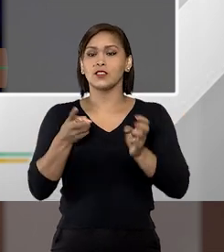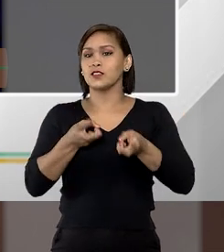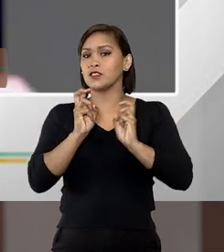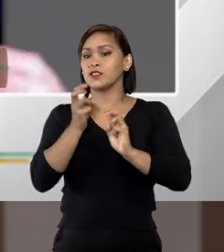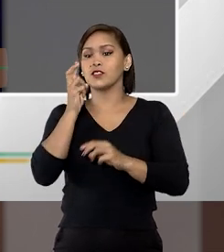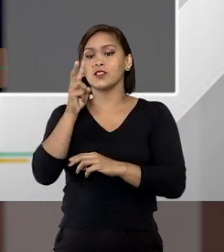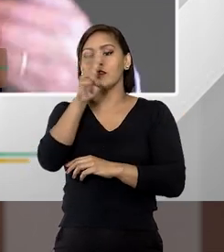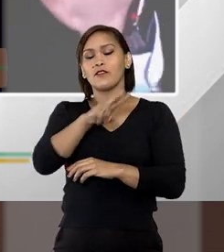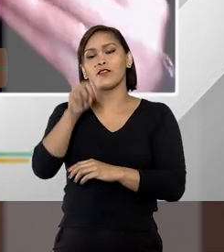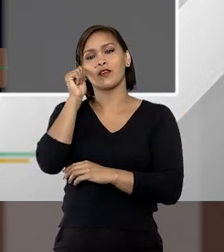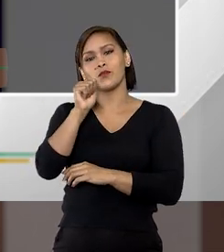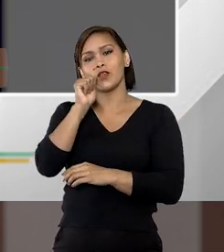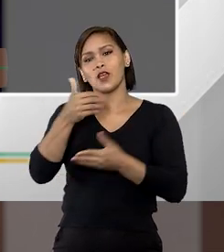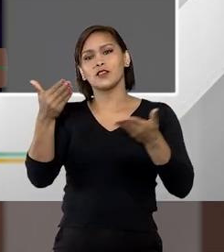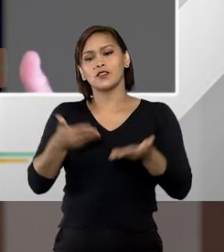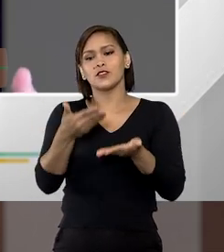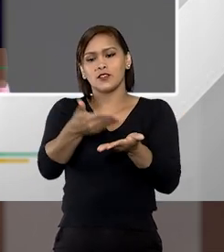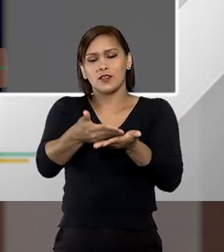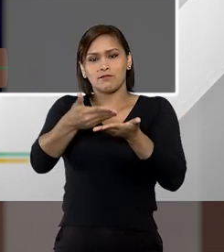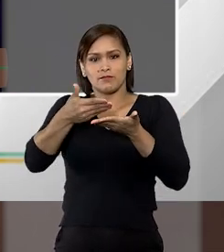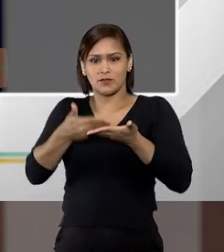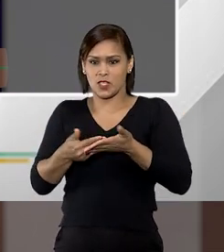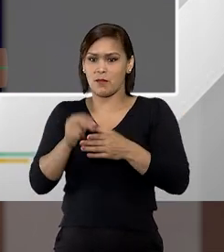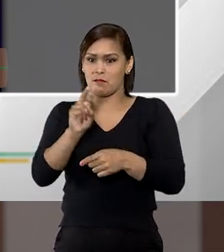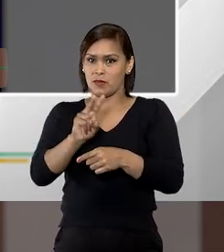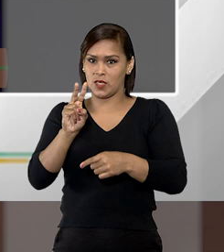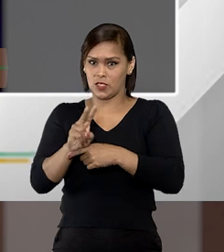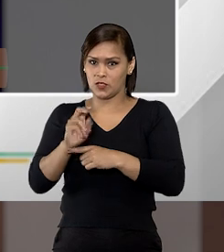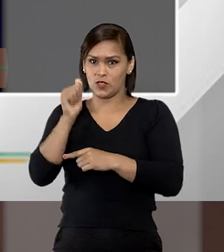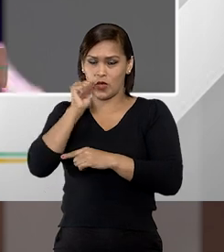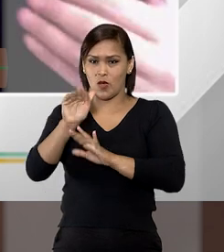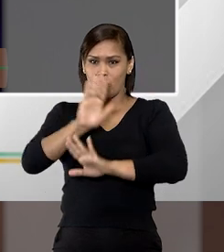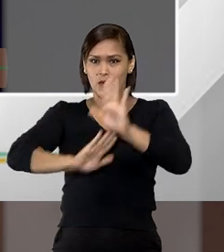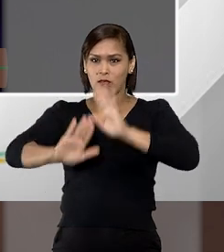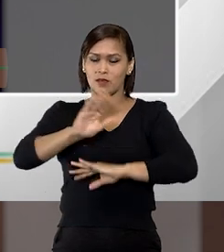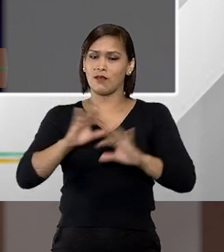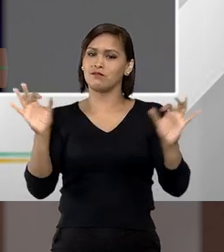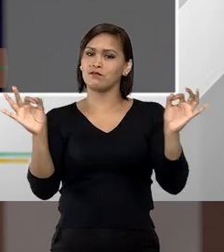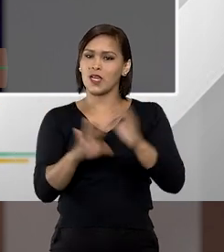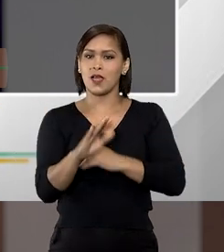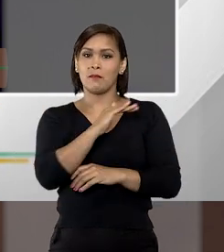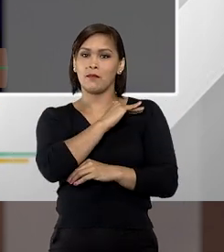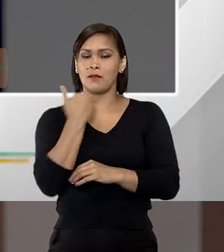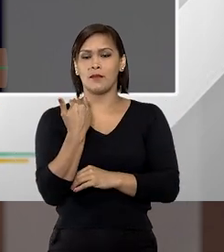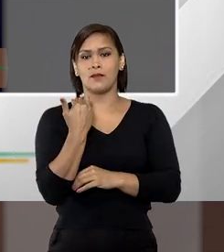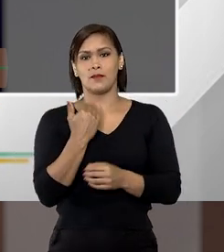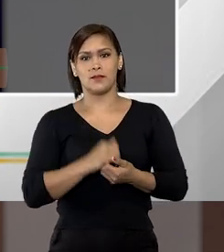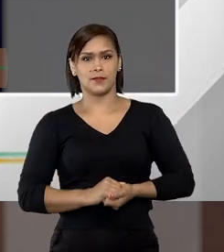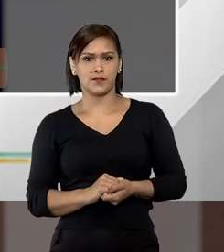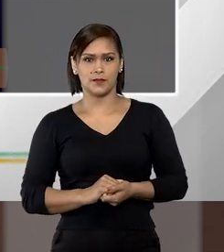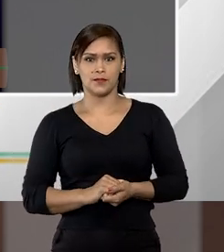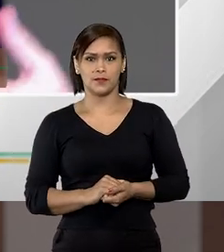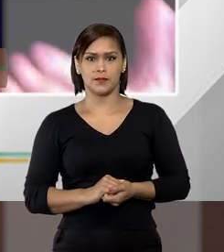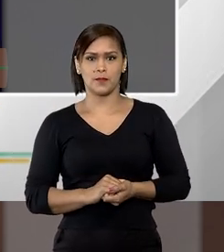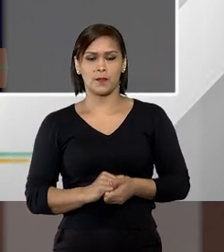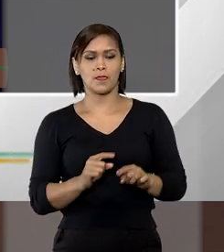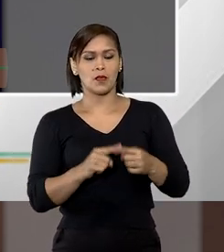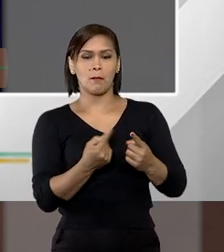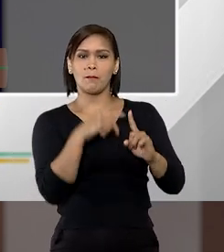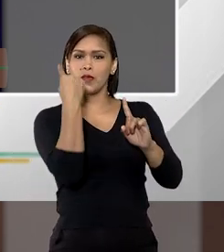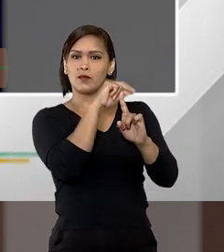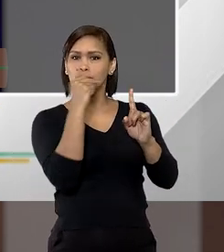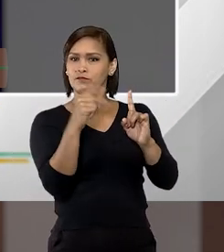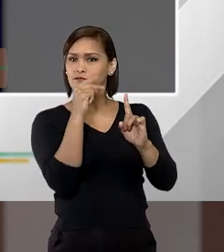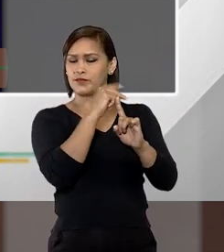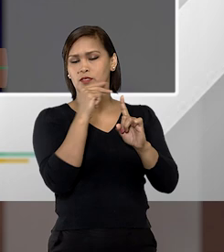mulheres que já receberam medida protetiva mas que acabam sendo mortas pelos